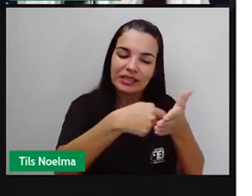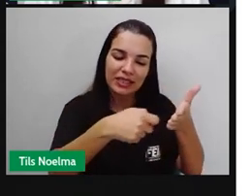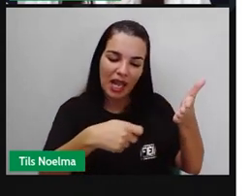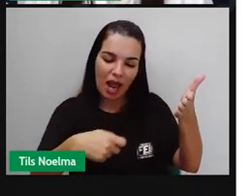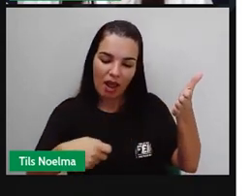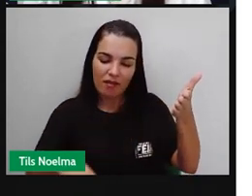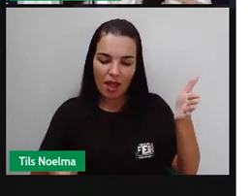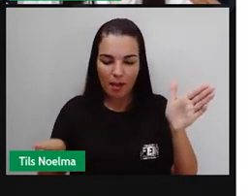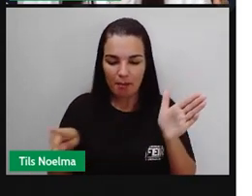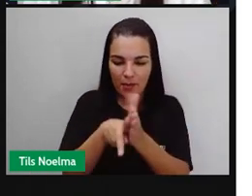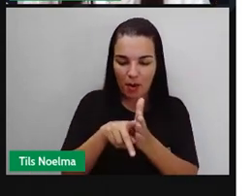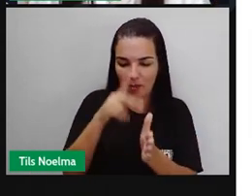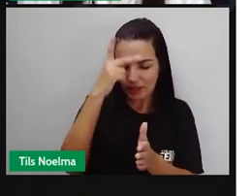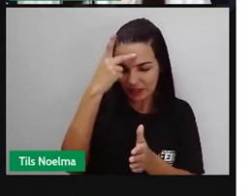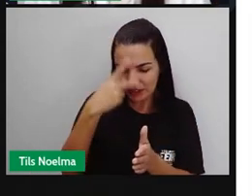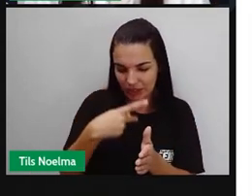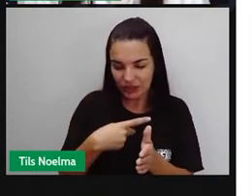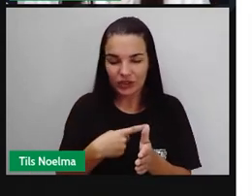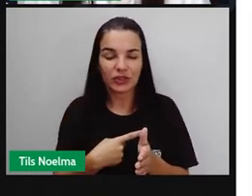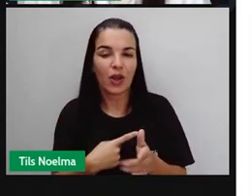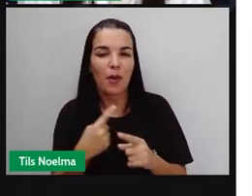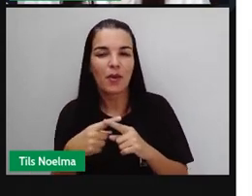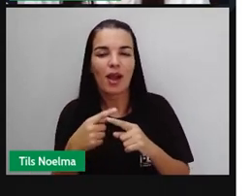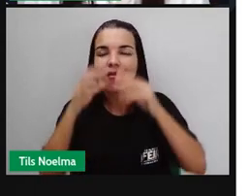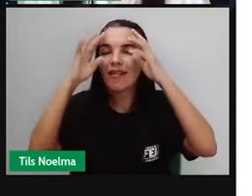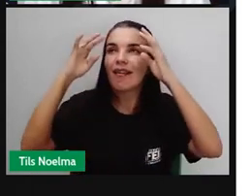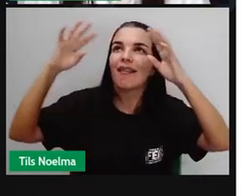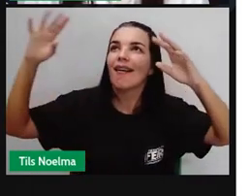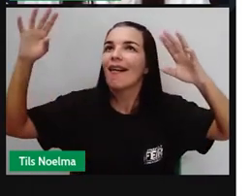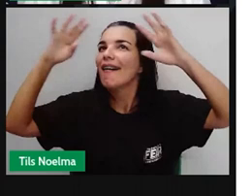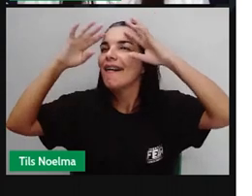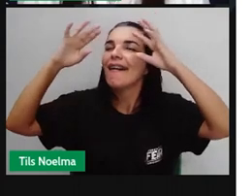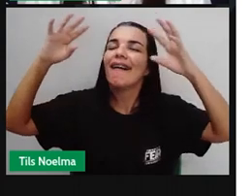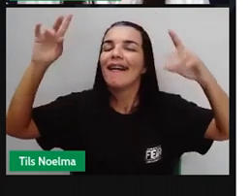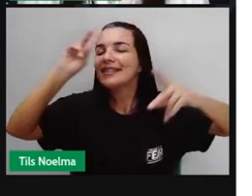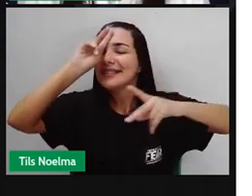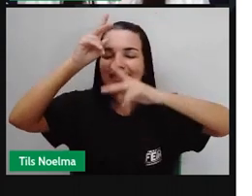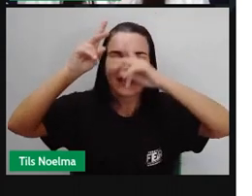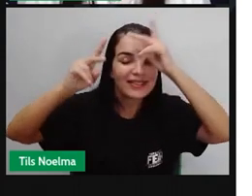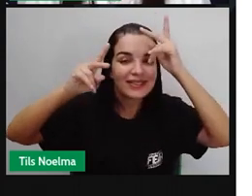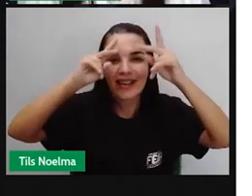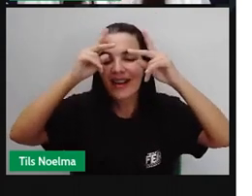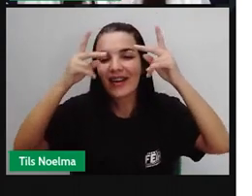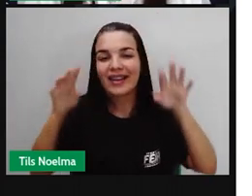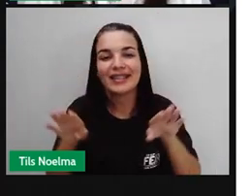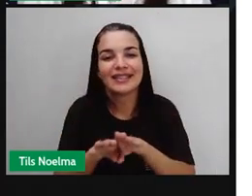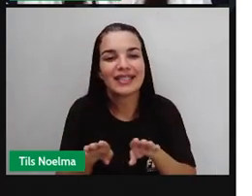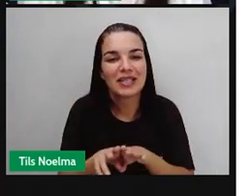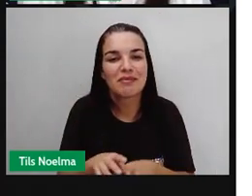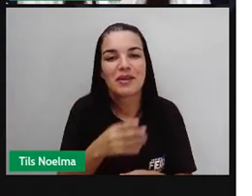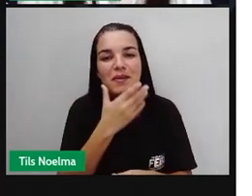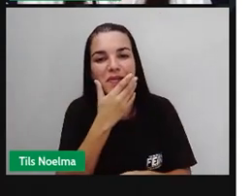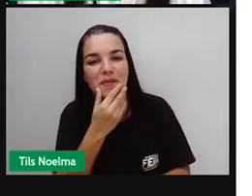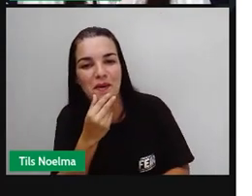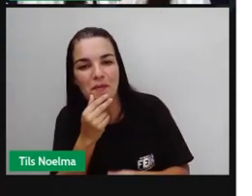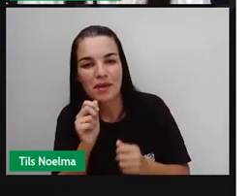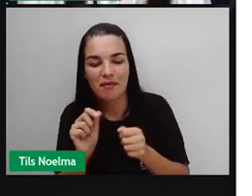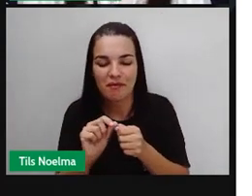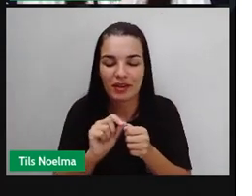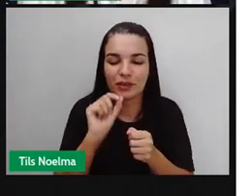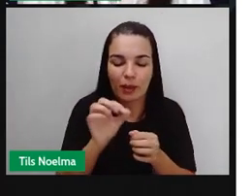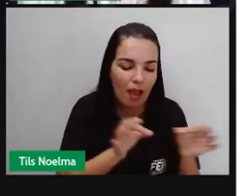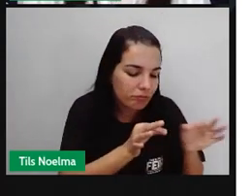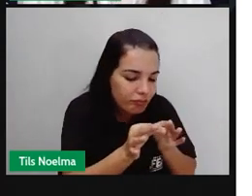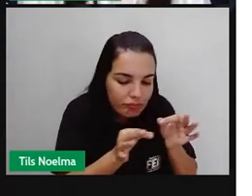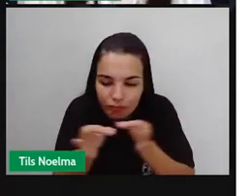Lobato. Onde a Emília, ela tenta fantasiar aí as histórias para que o livro fique interessante. E o Visconde tenta corrigir para